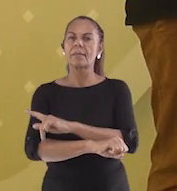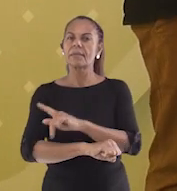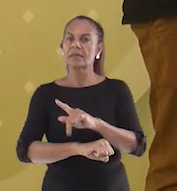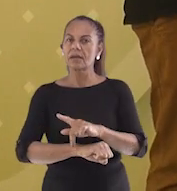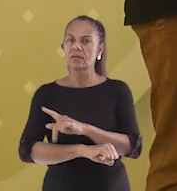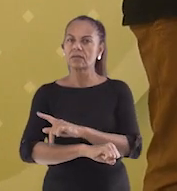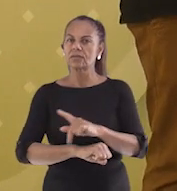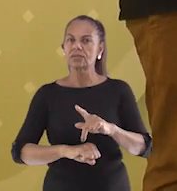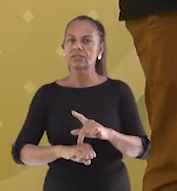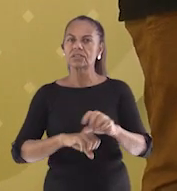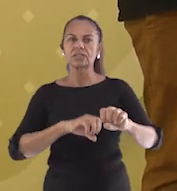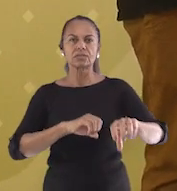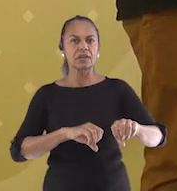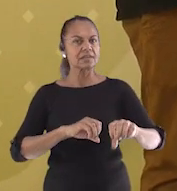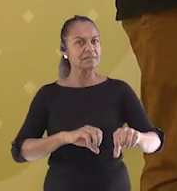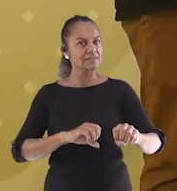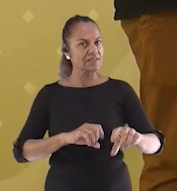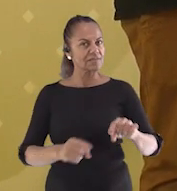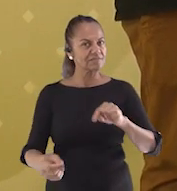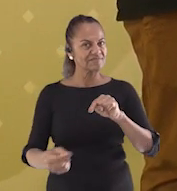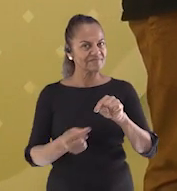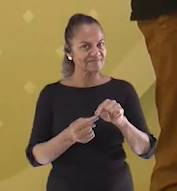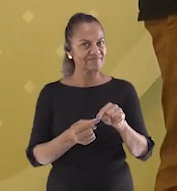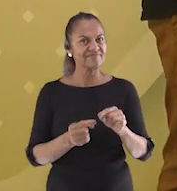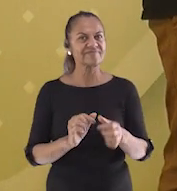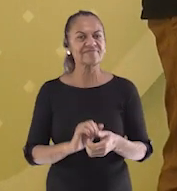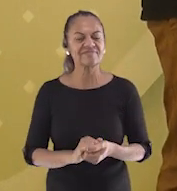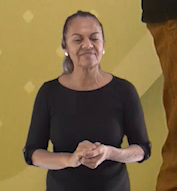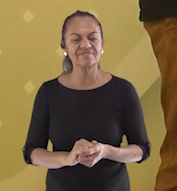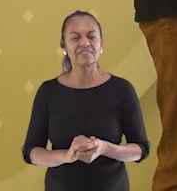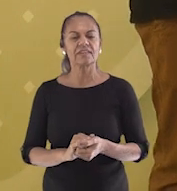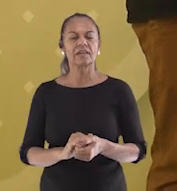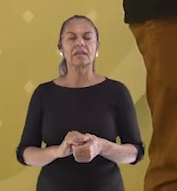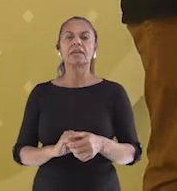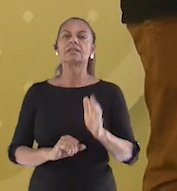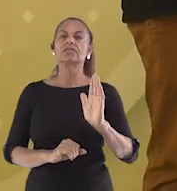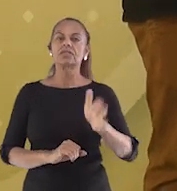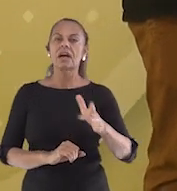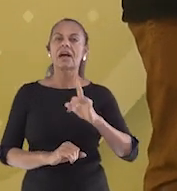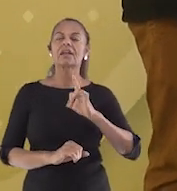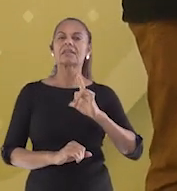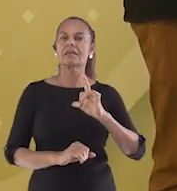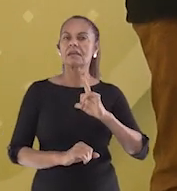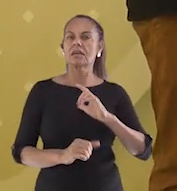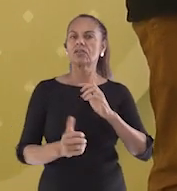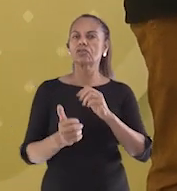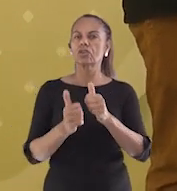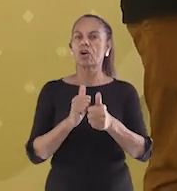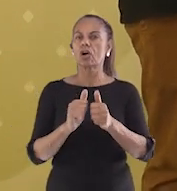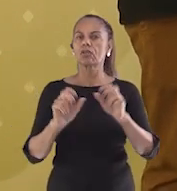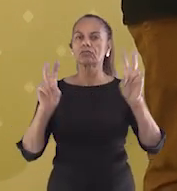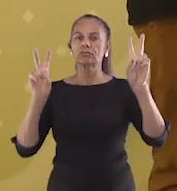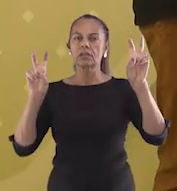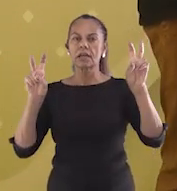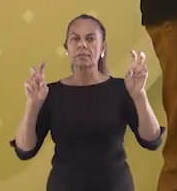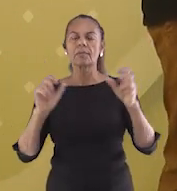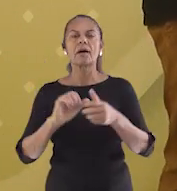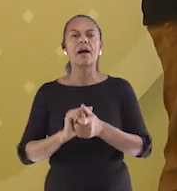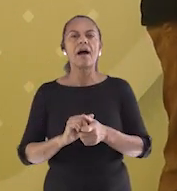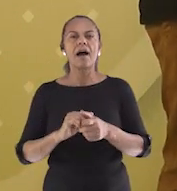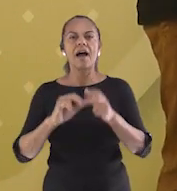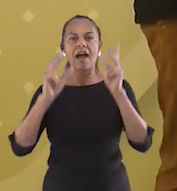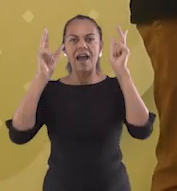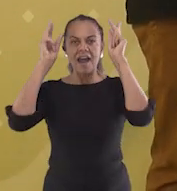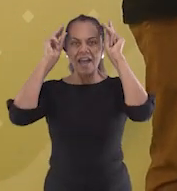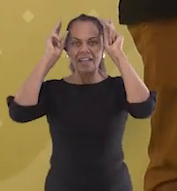A gente já tem jogos sobre a Grécia Antiga, jogos sobre o Egito Antigo. A gente tem um muito maneiro